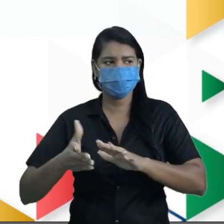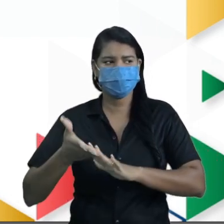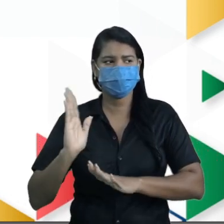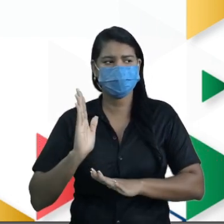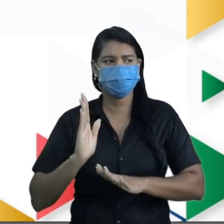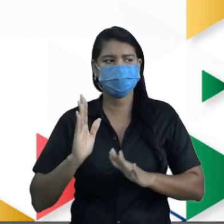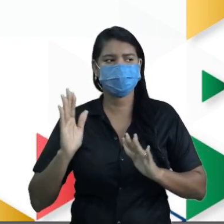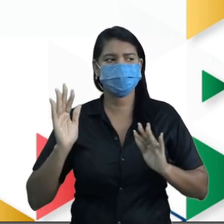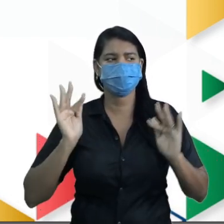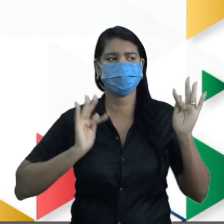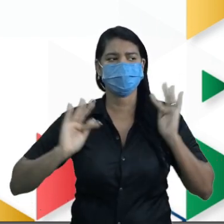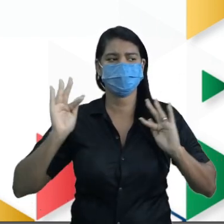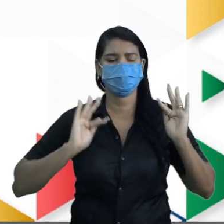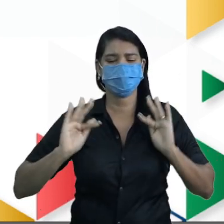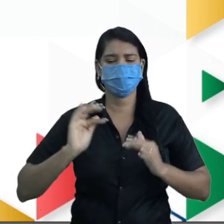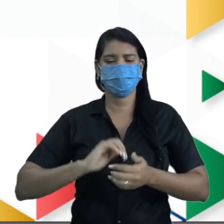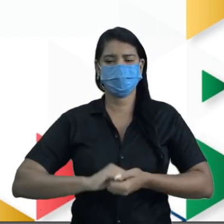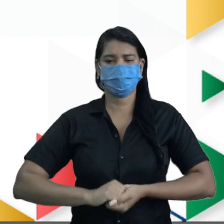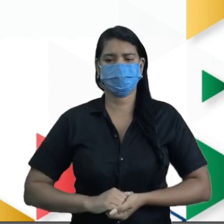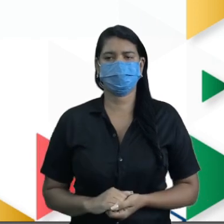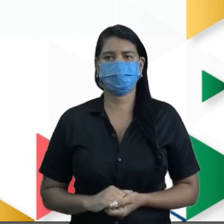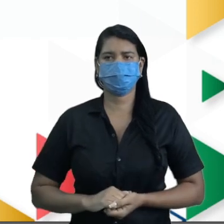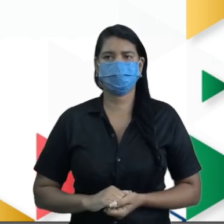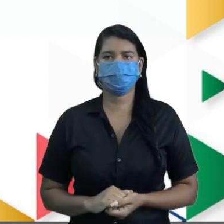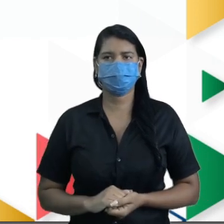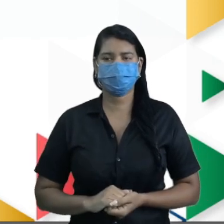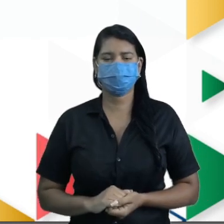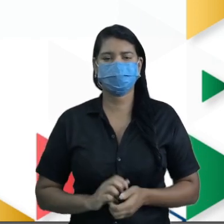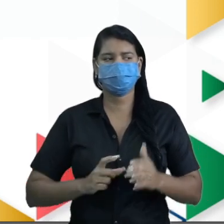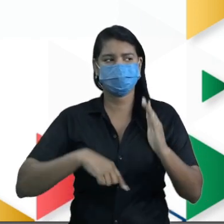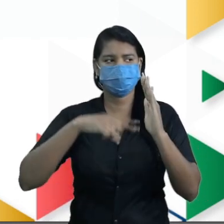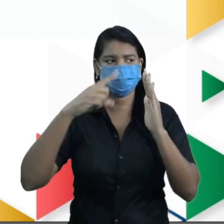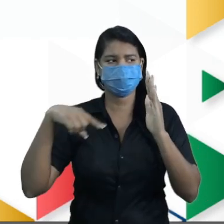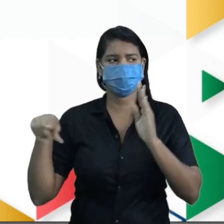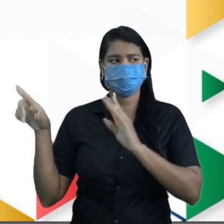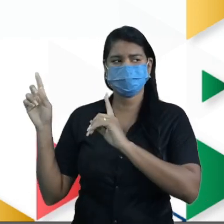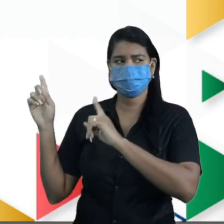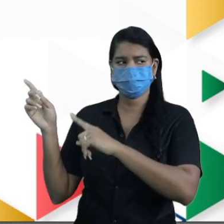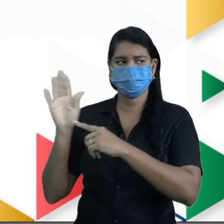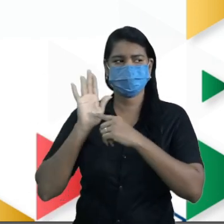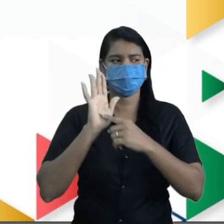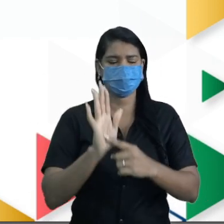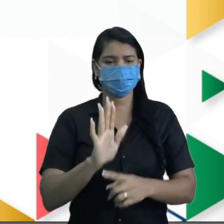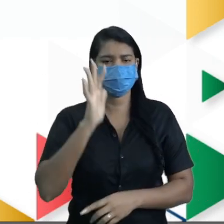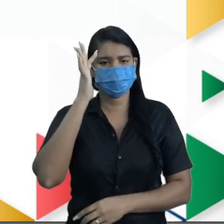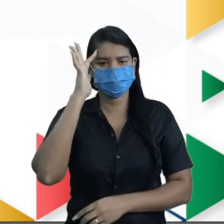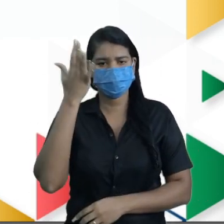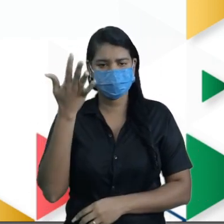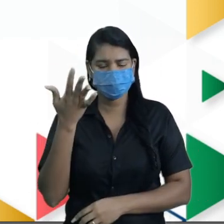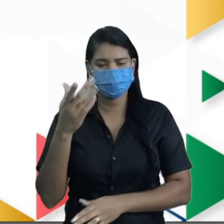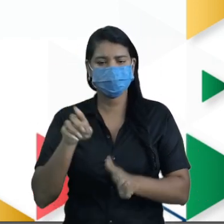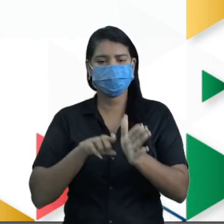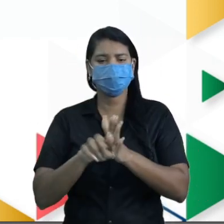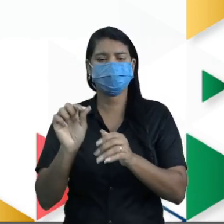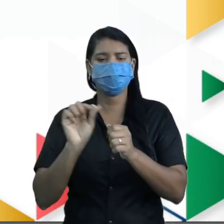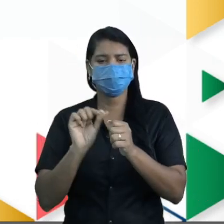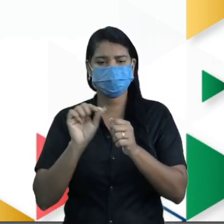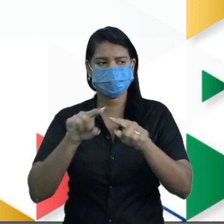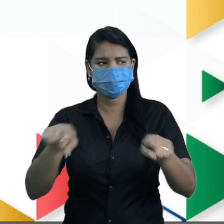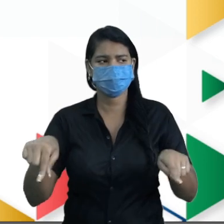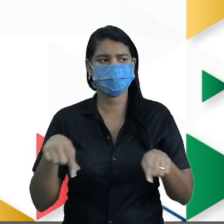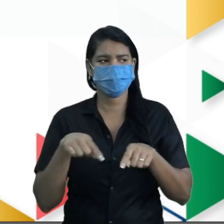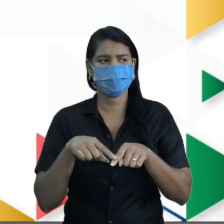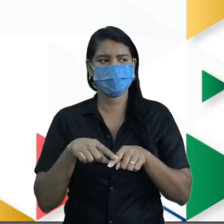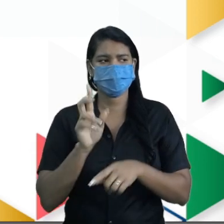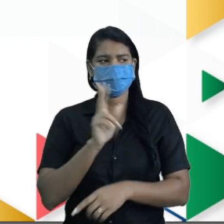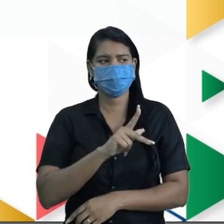Vamos tomar esse procedimento aí. Este gráfico mostra o resultado da pesquisa feita lá na sala da tia Joana, beleza?